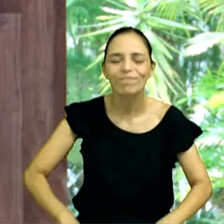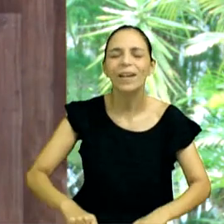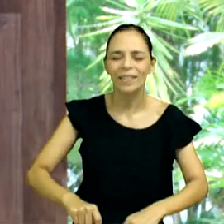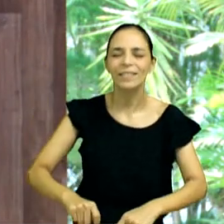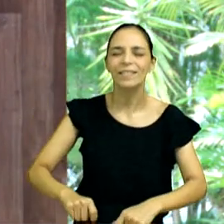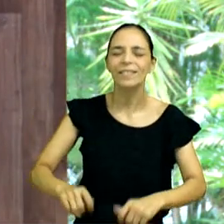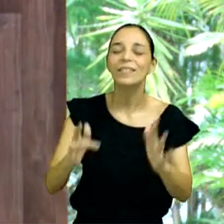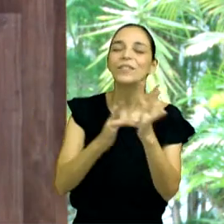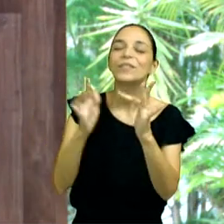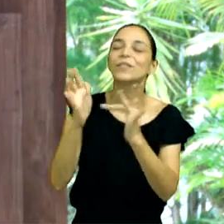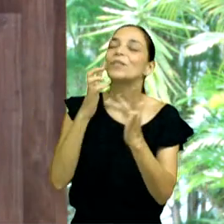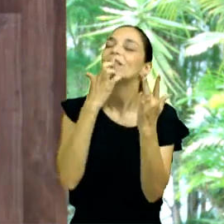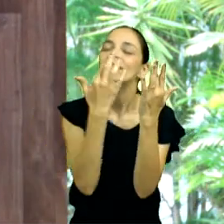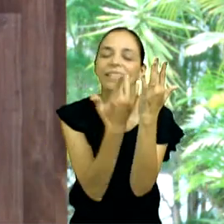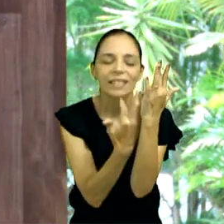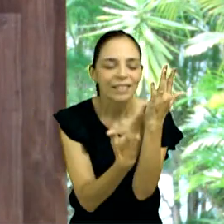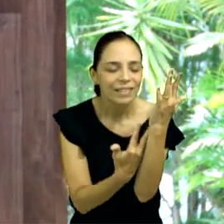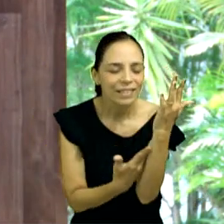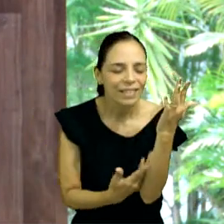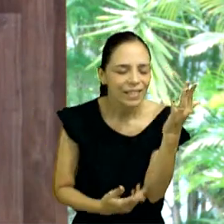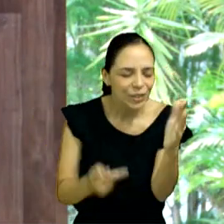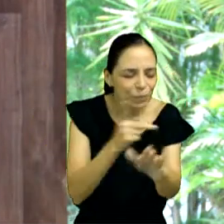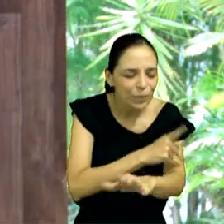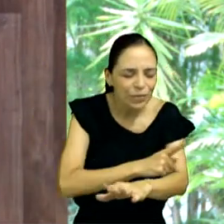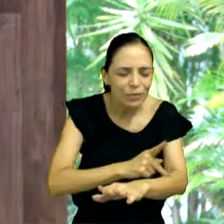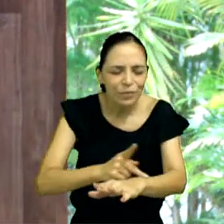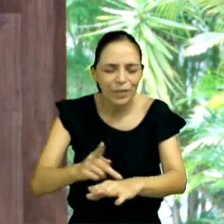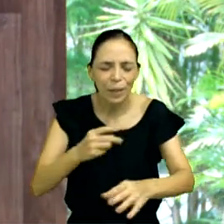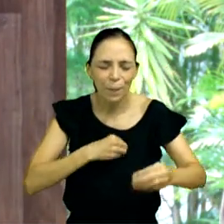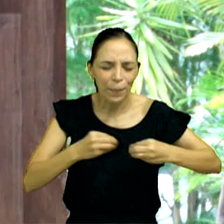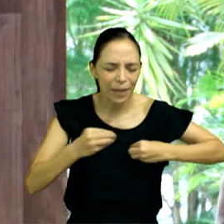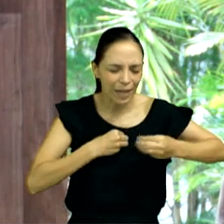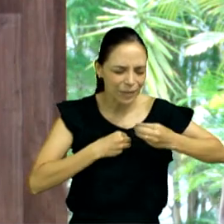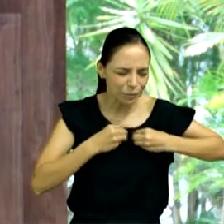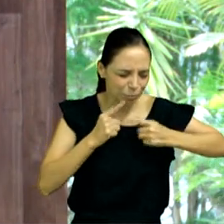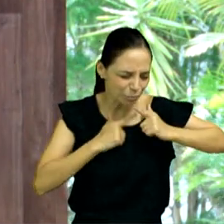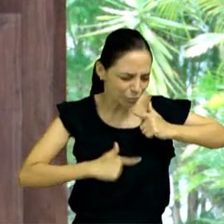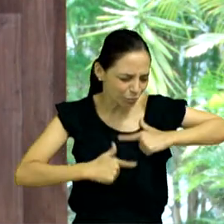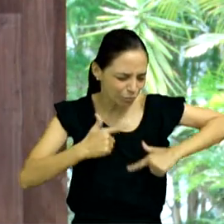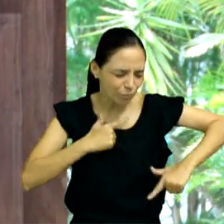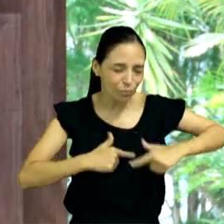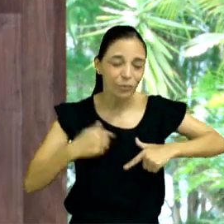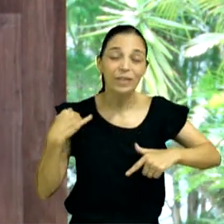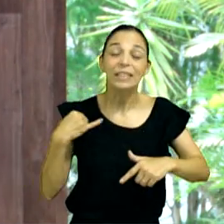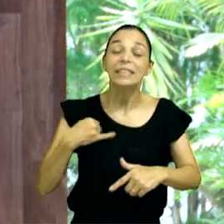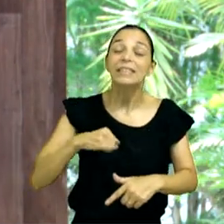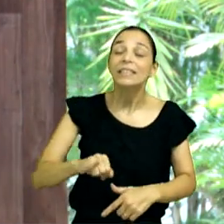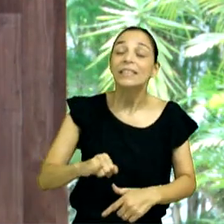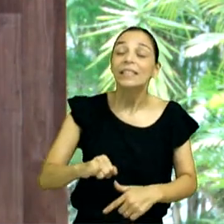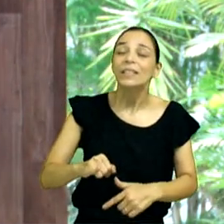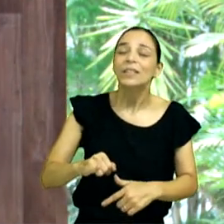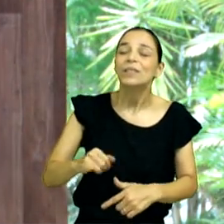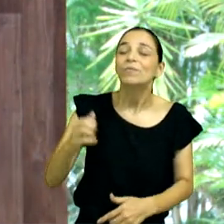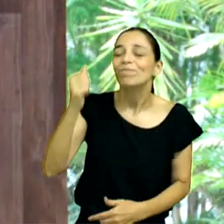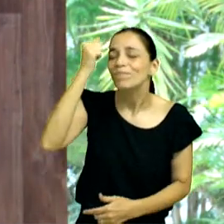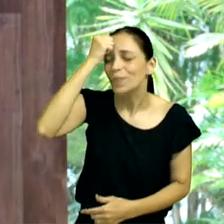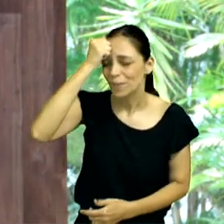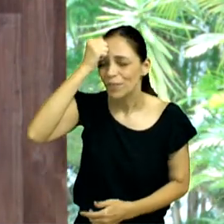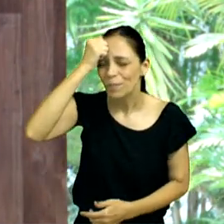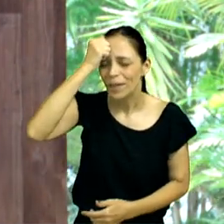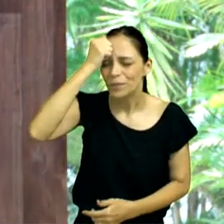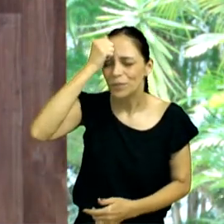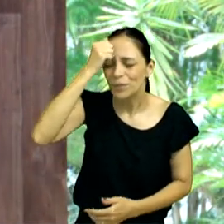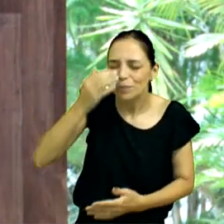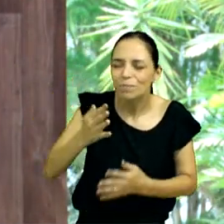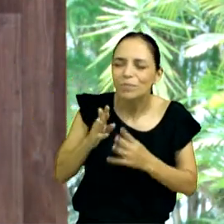sangue de Jesus, nos purifica, de todo o pecado, se nós confessarmos, se nós nos rendermos, assim diz a tua palavra,